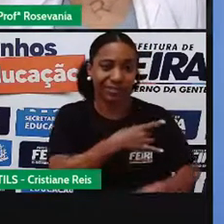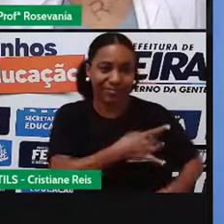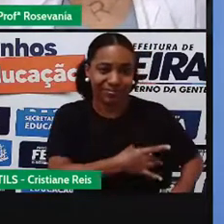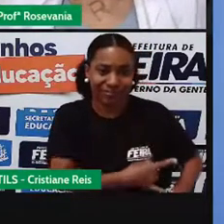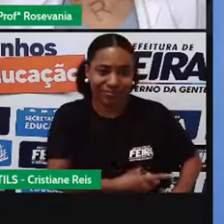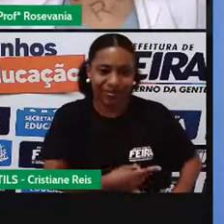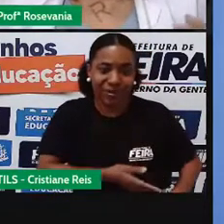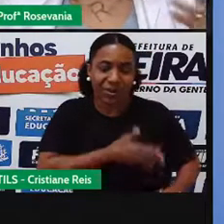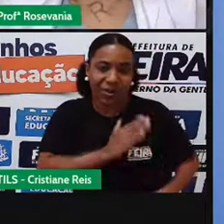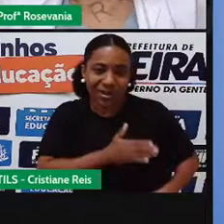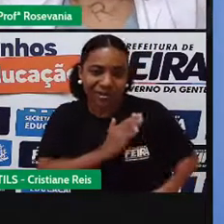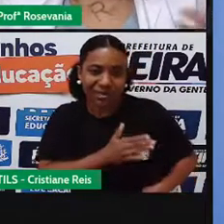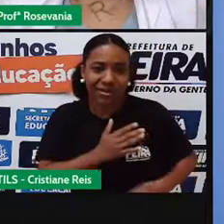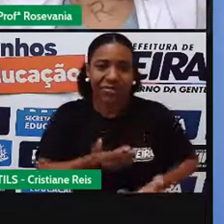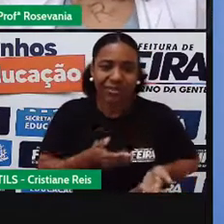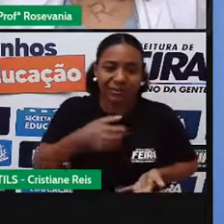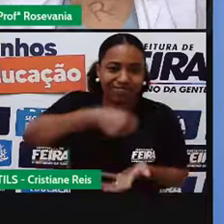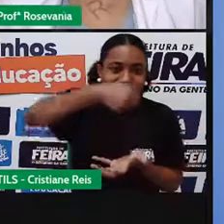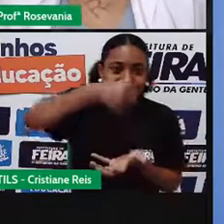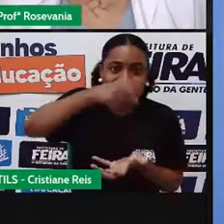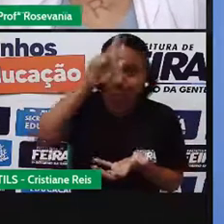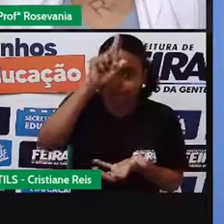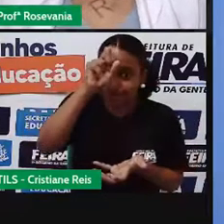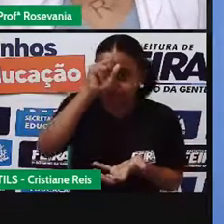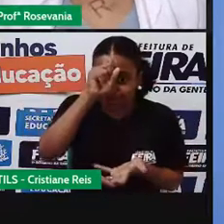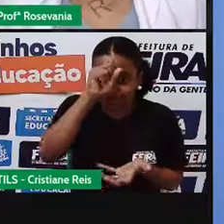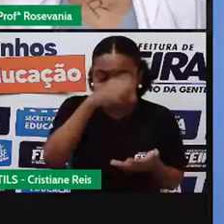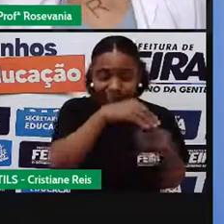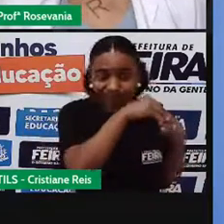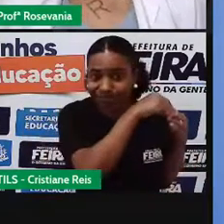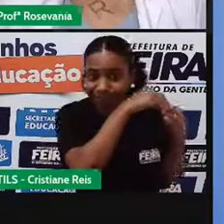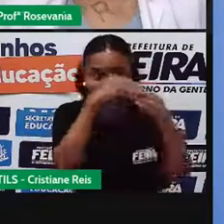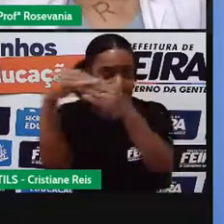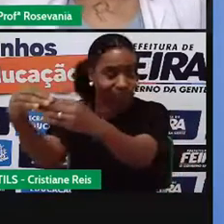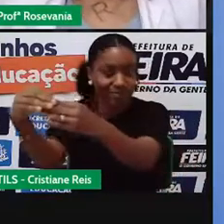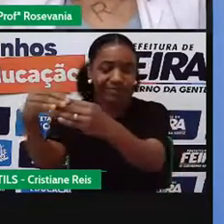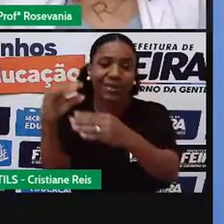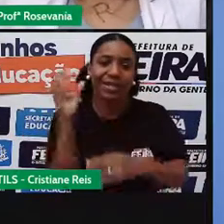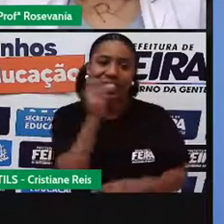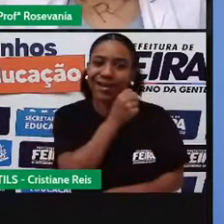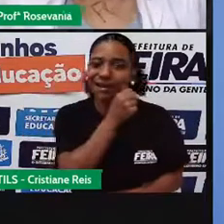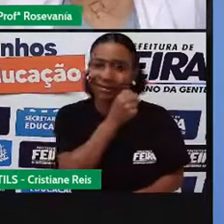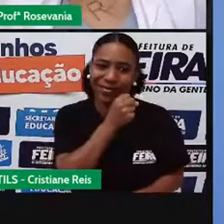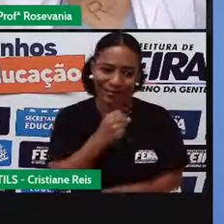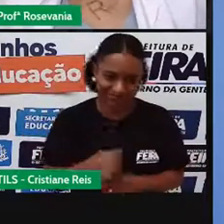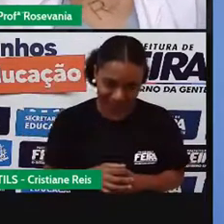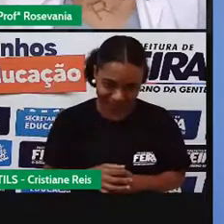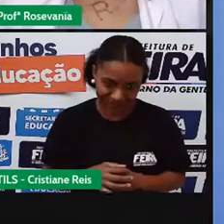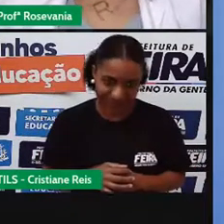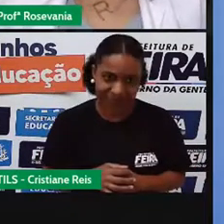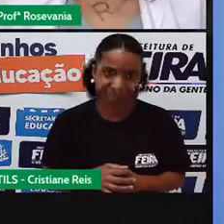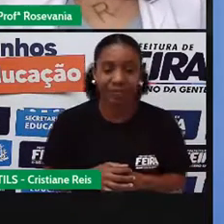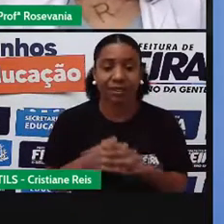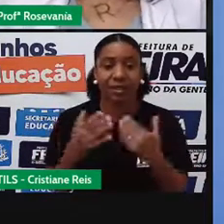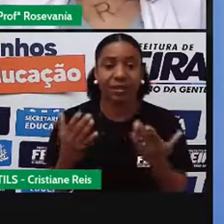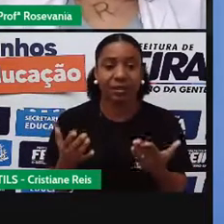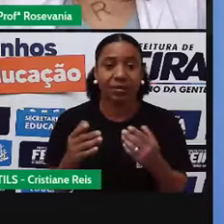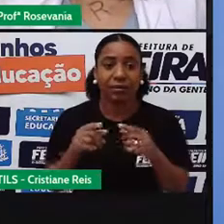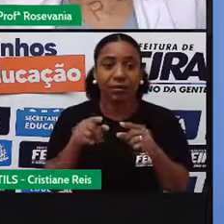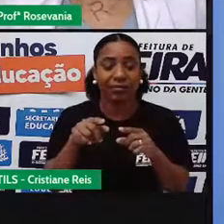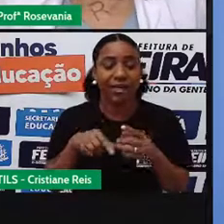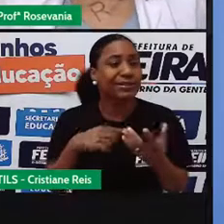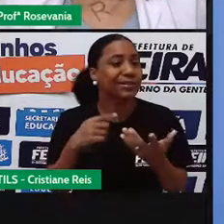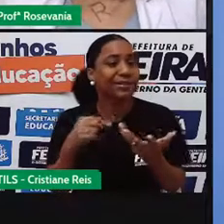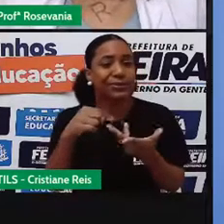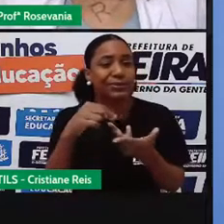muitos órgãos que precisam dessa agilidade de chegar logo. Então, o lado negativo, né, é que a menor capacidade de